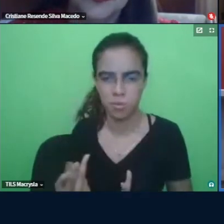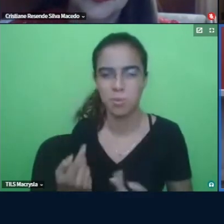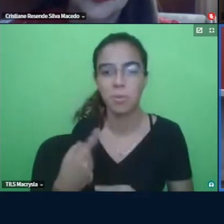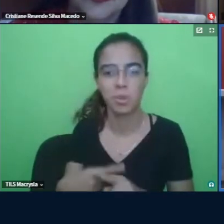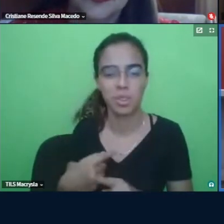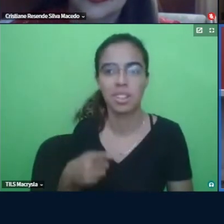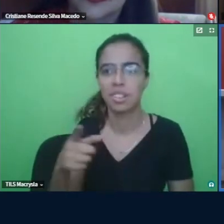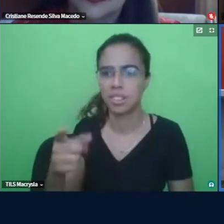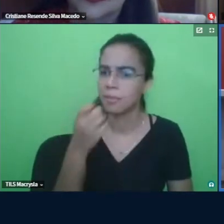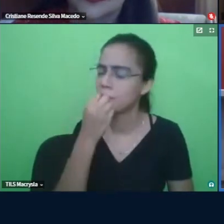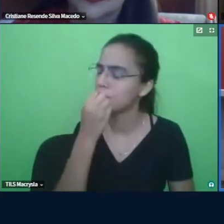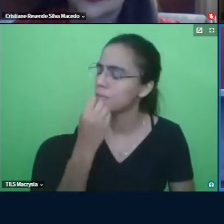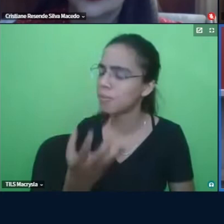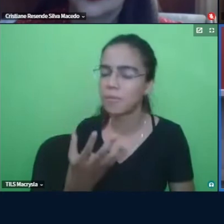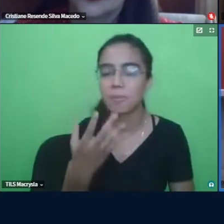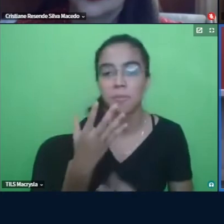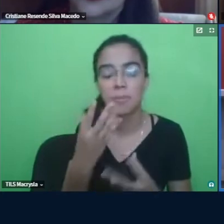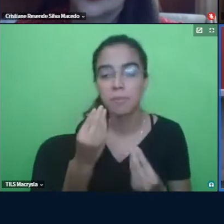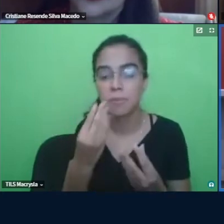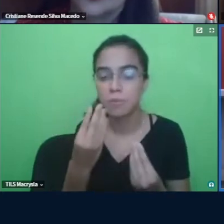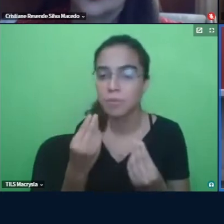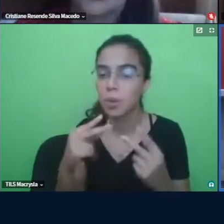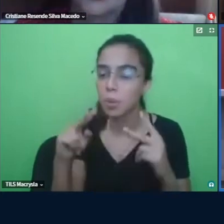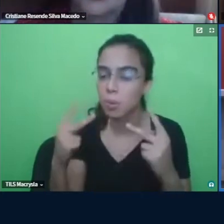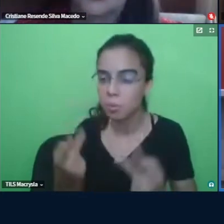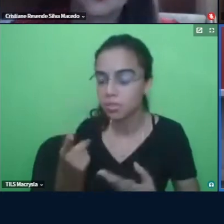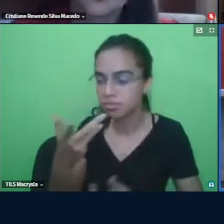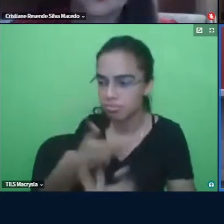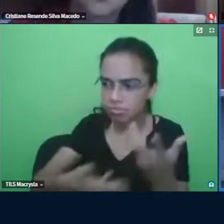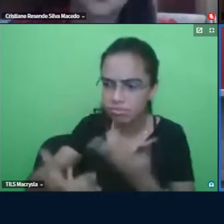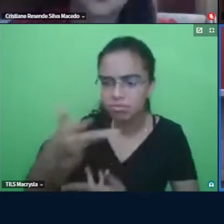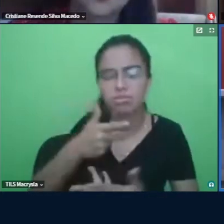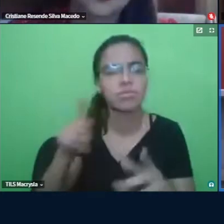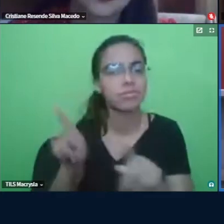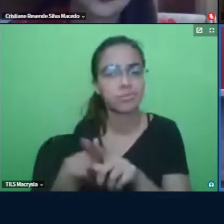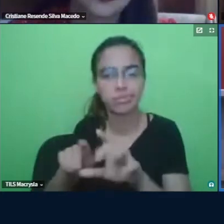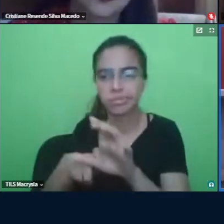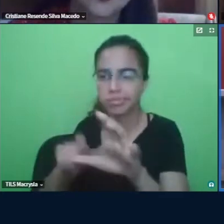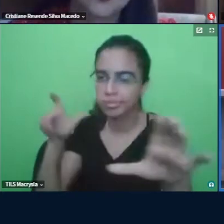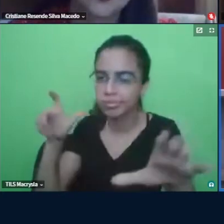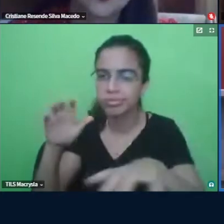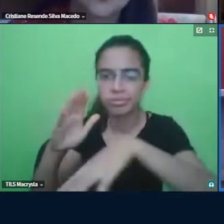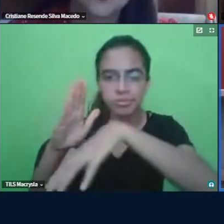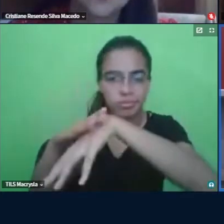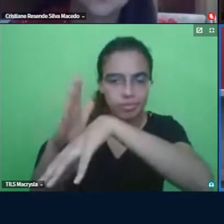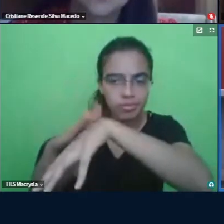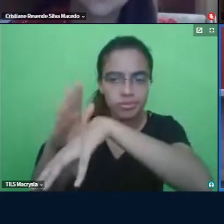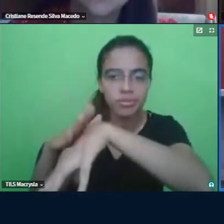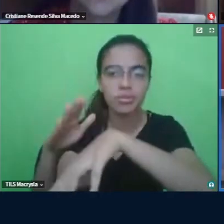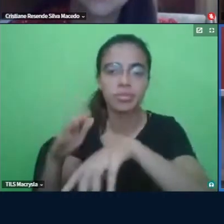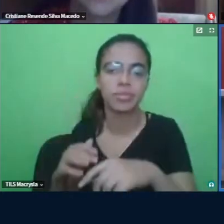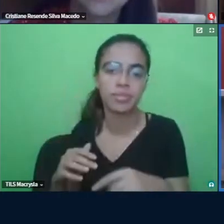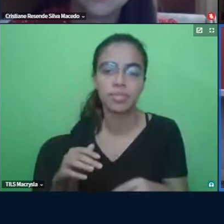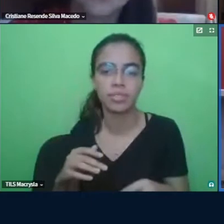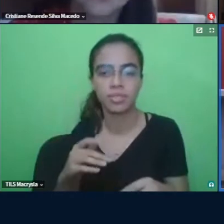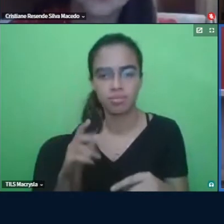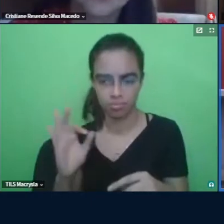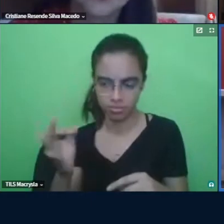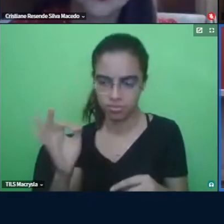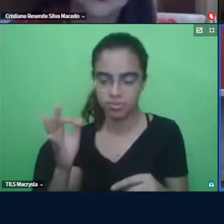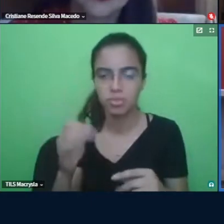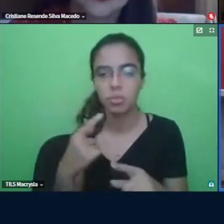é ela é muito humana ela se envolve muito ela é muito autônoma né Cris você desde o início